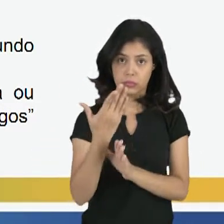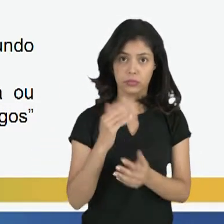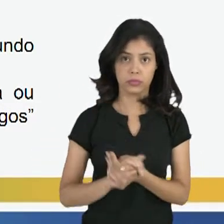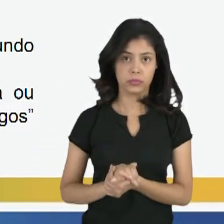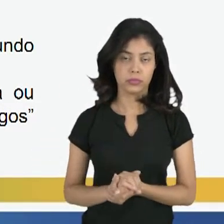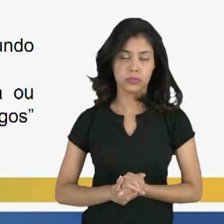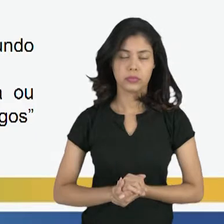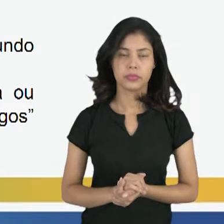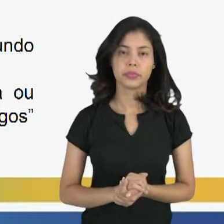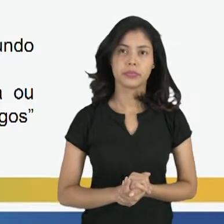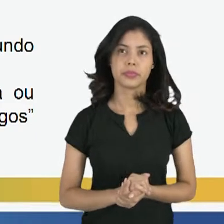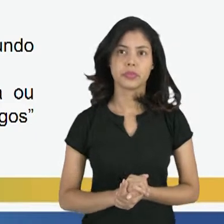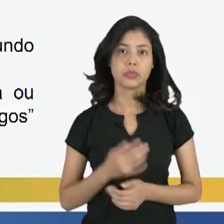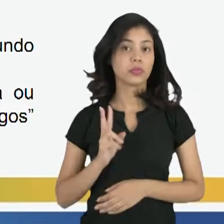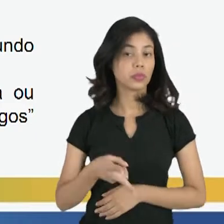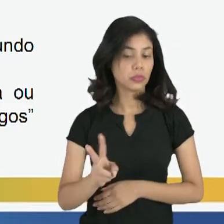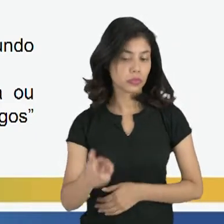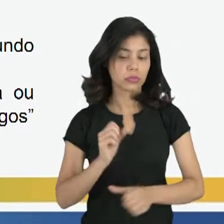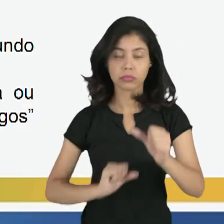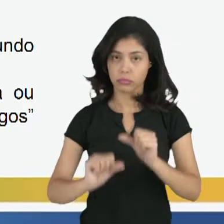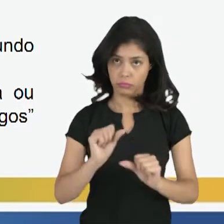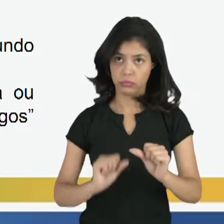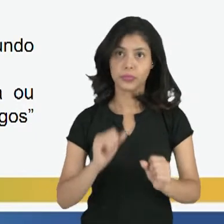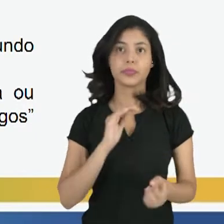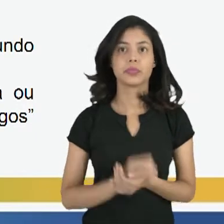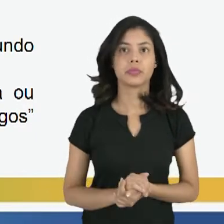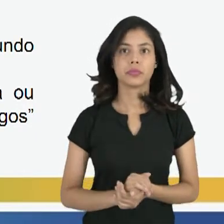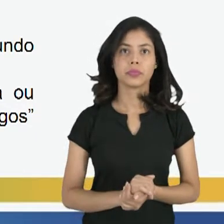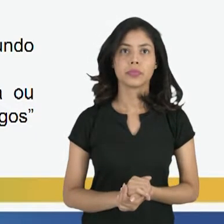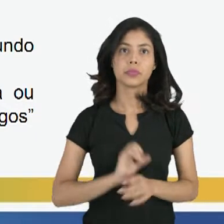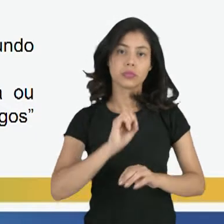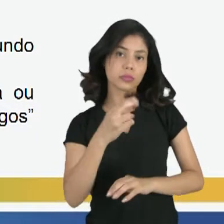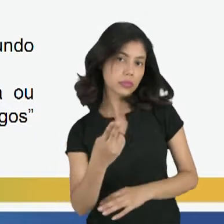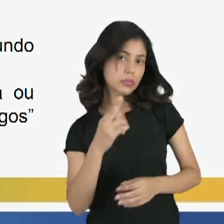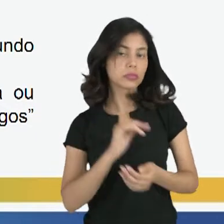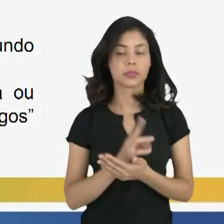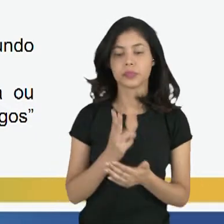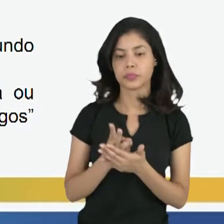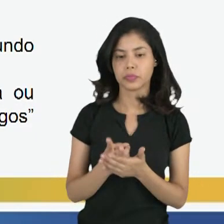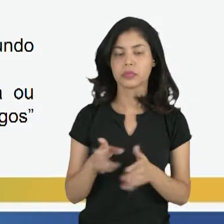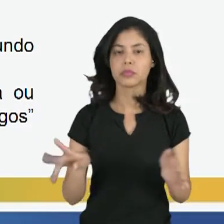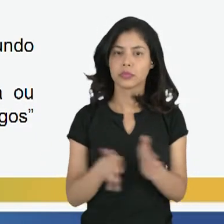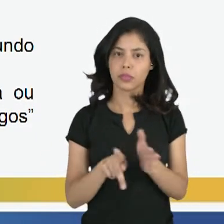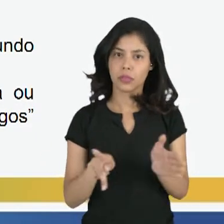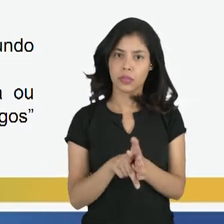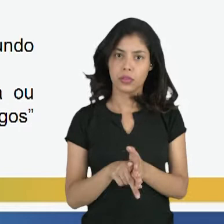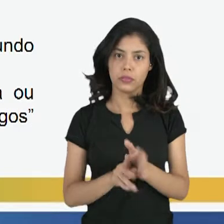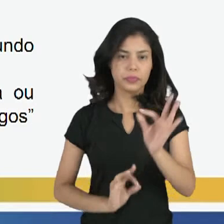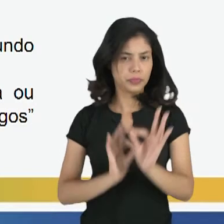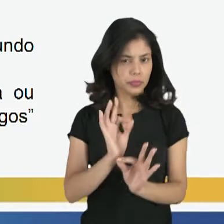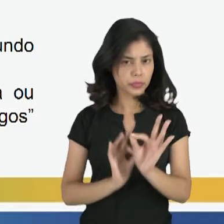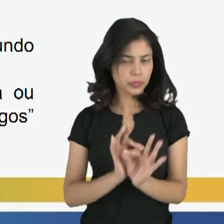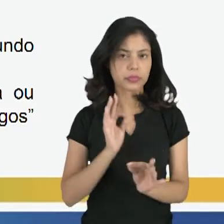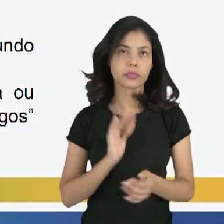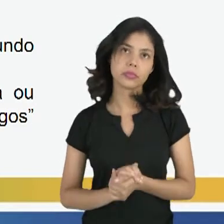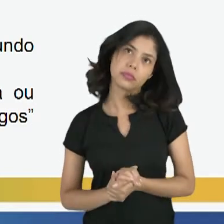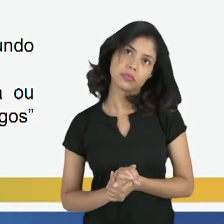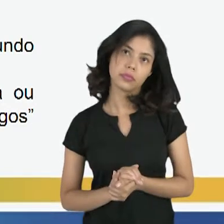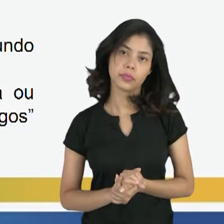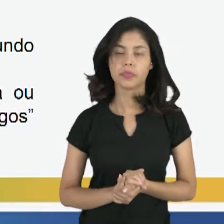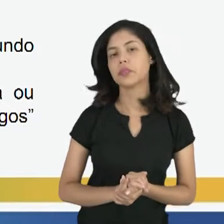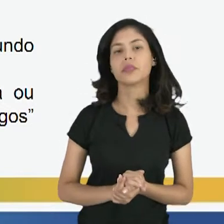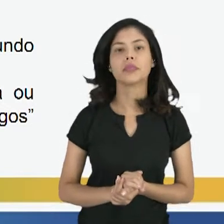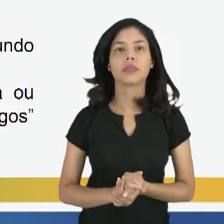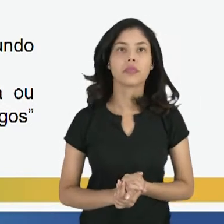permanente mudança ou transformação, conceito denominado do devir, torna-se